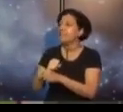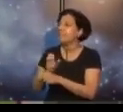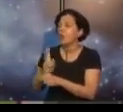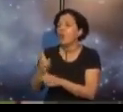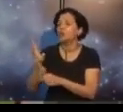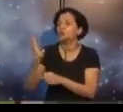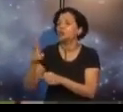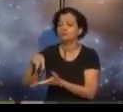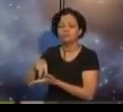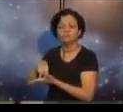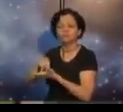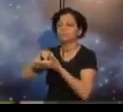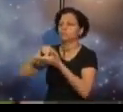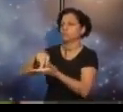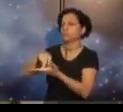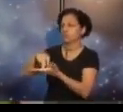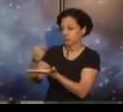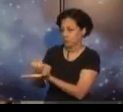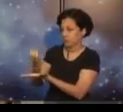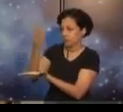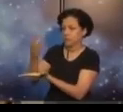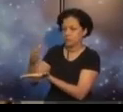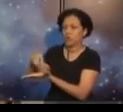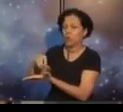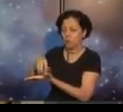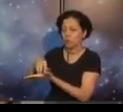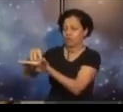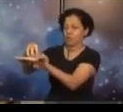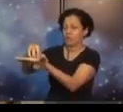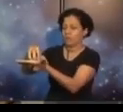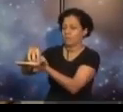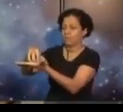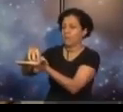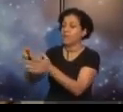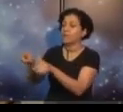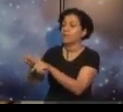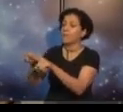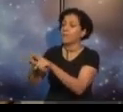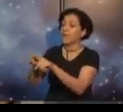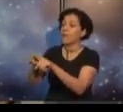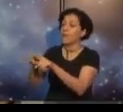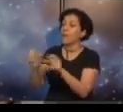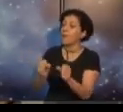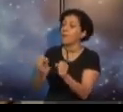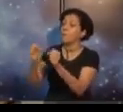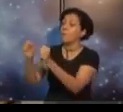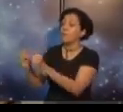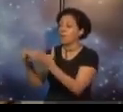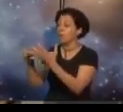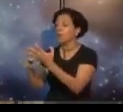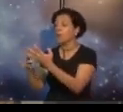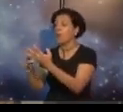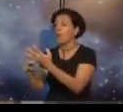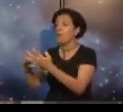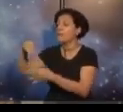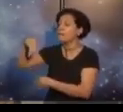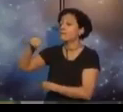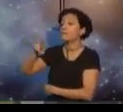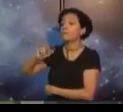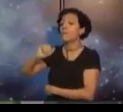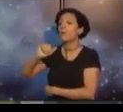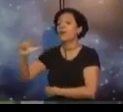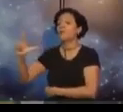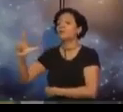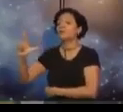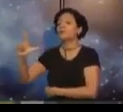diz o codificador, o seu poder moralizador, mas não é a moral, aonde a gente fica perseguindo